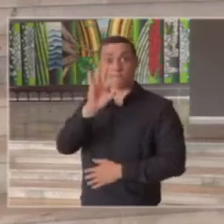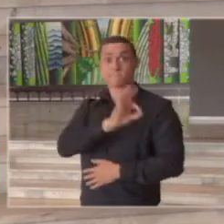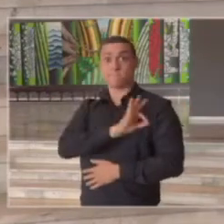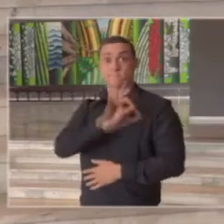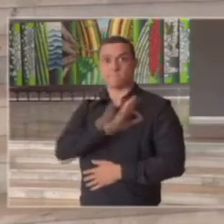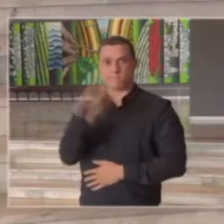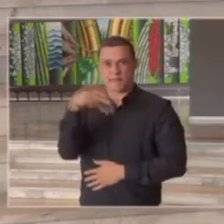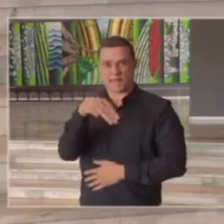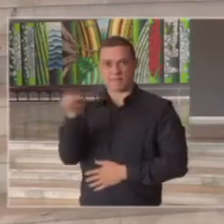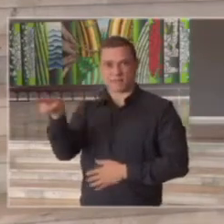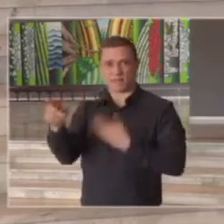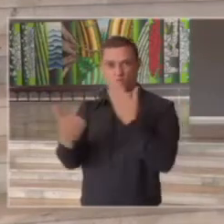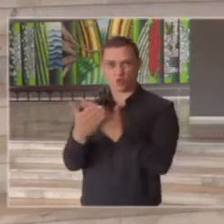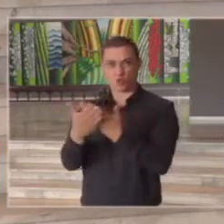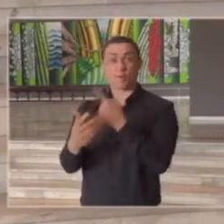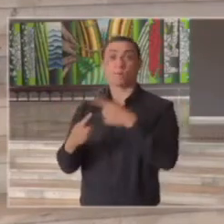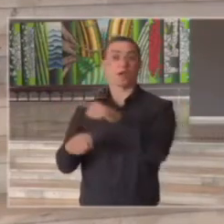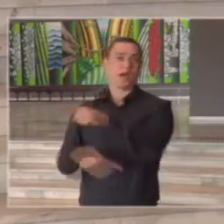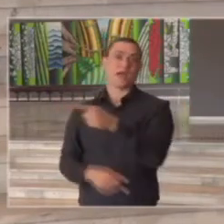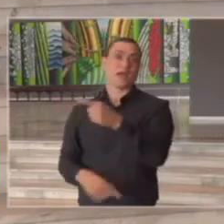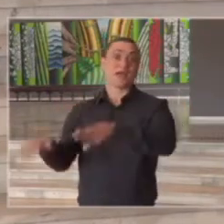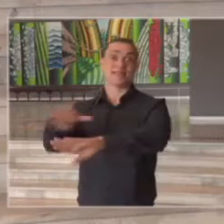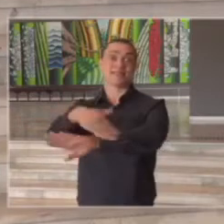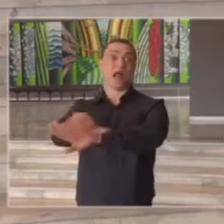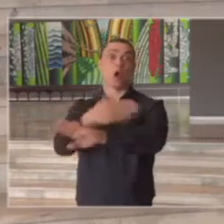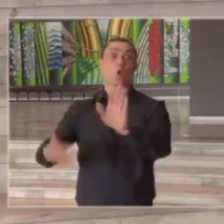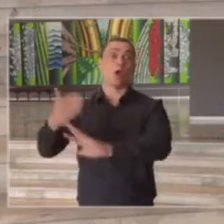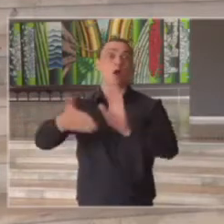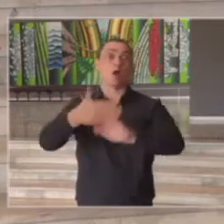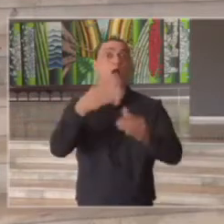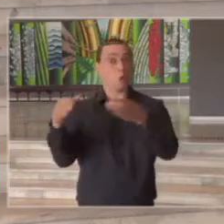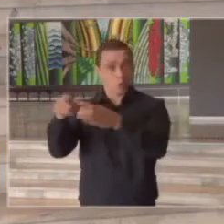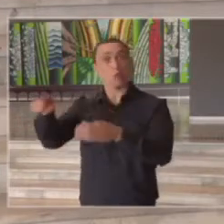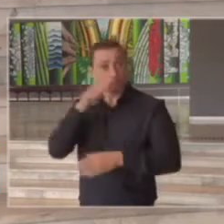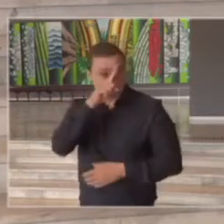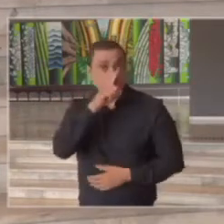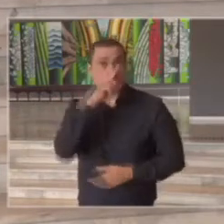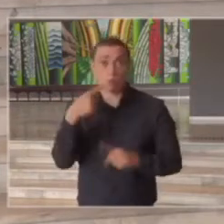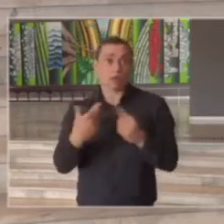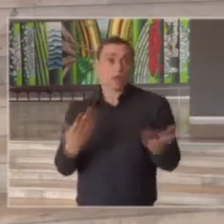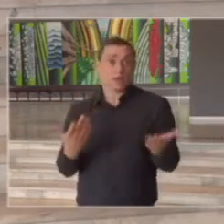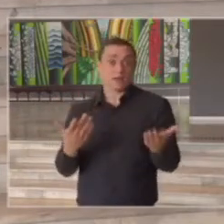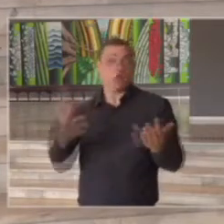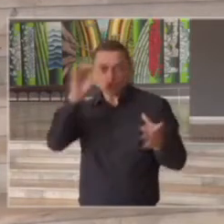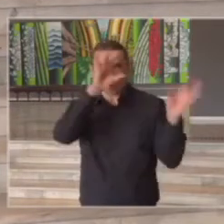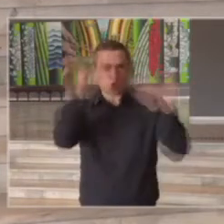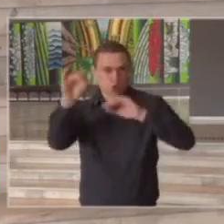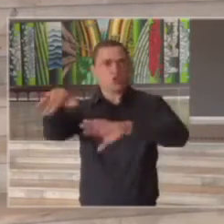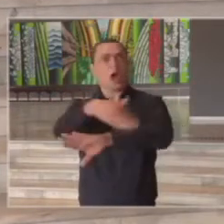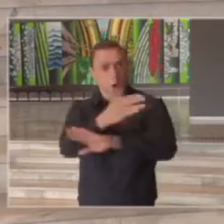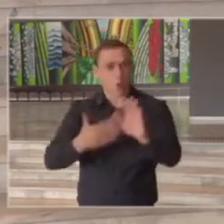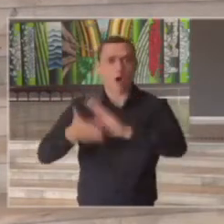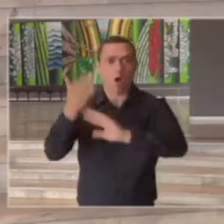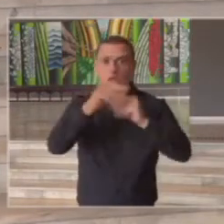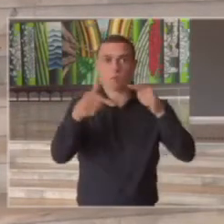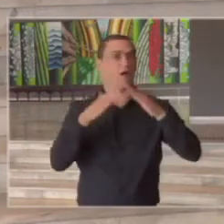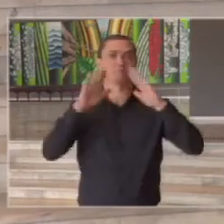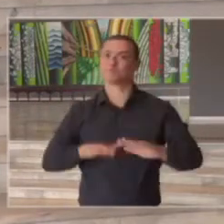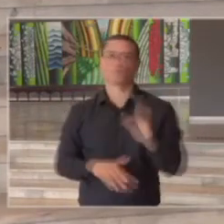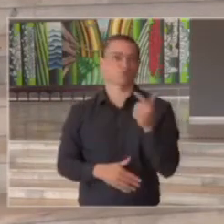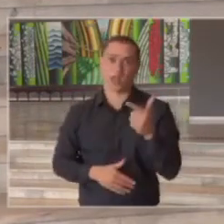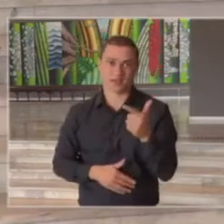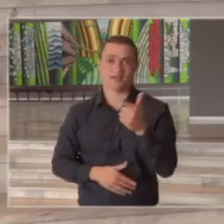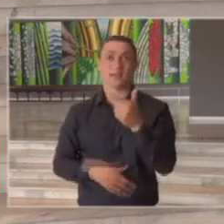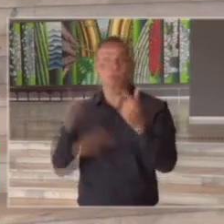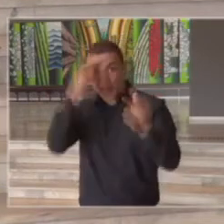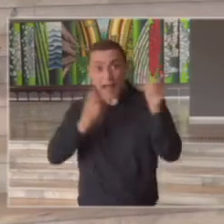primeiro que a polícia militar é considerada população de risco ela está no enfrentamento direto e em contato direto